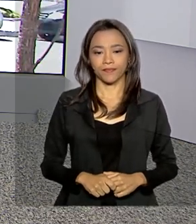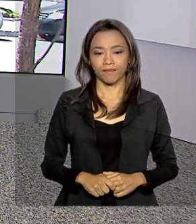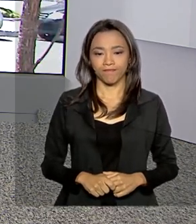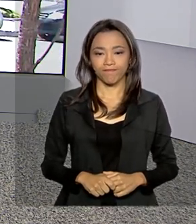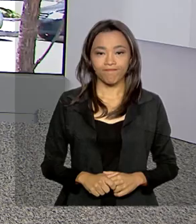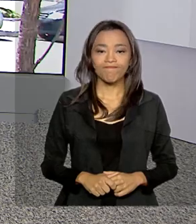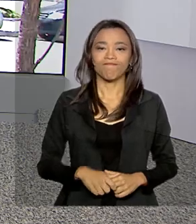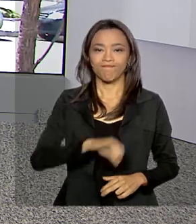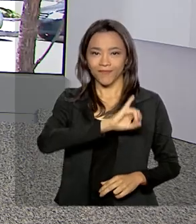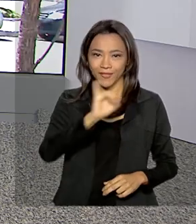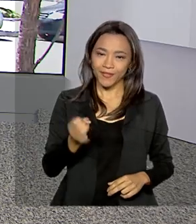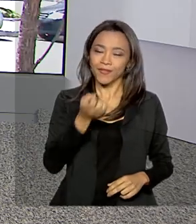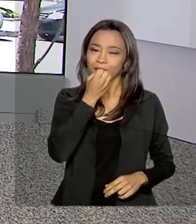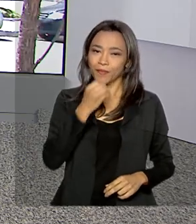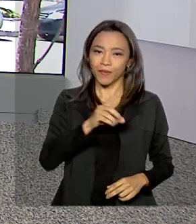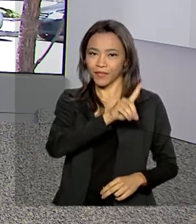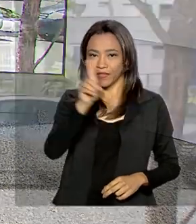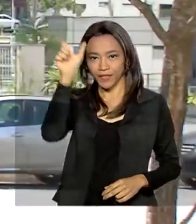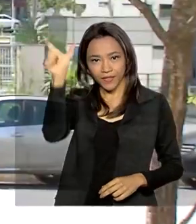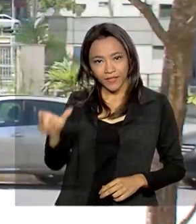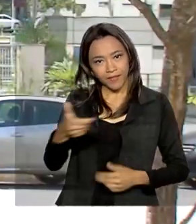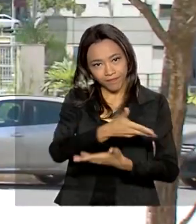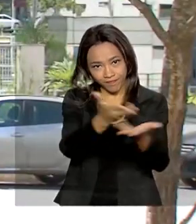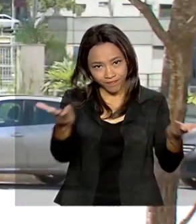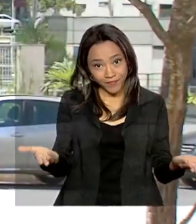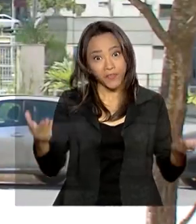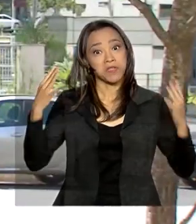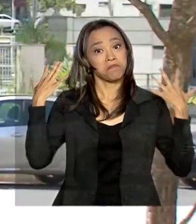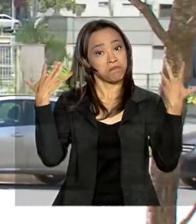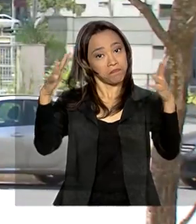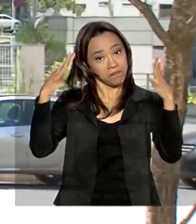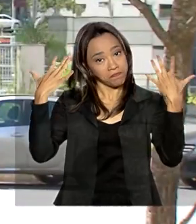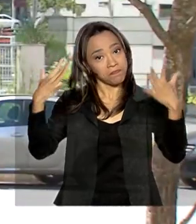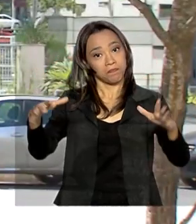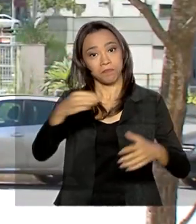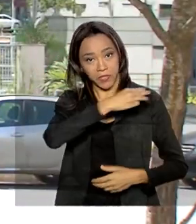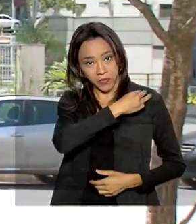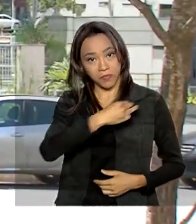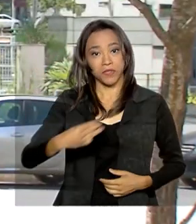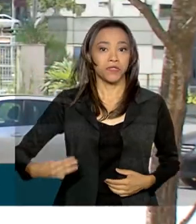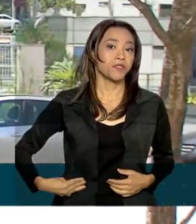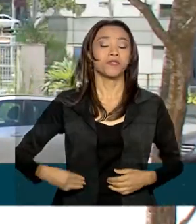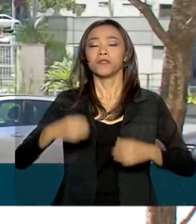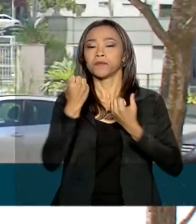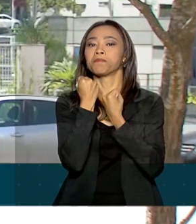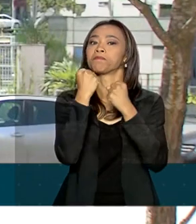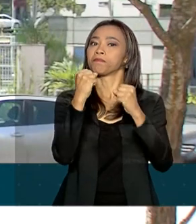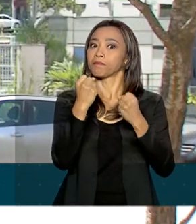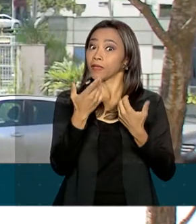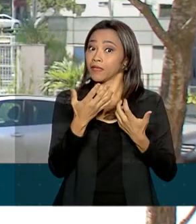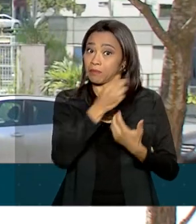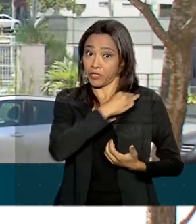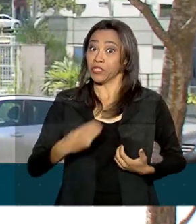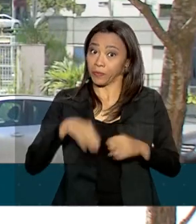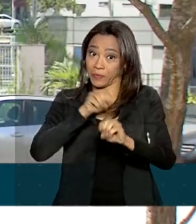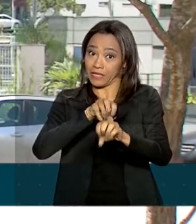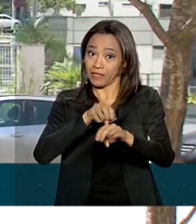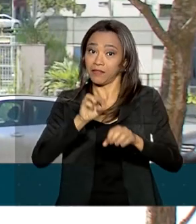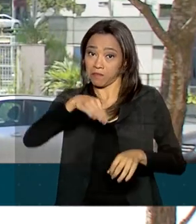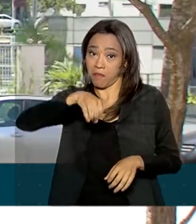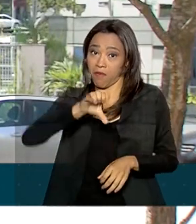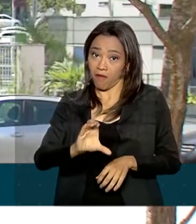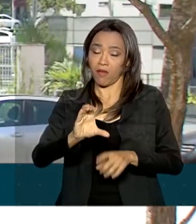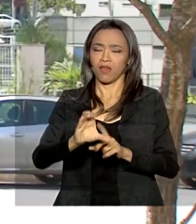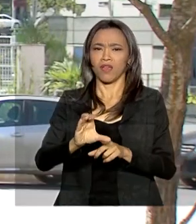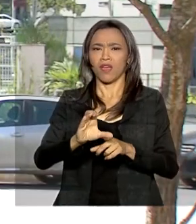Oi Renata, bom dia a você e a todos. Olha, o resultado foi comemorado pelo ministro da Educação, Abraham Weintraub. Na avaliação dele, essa